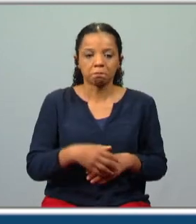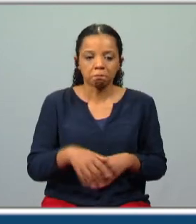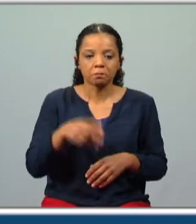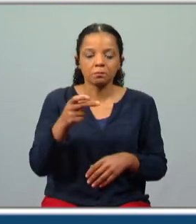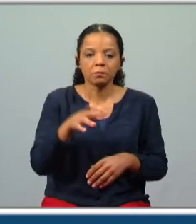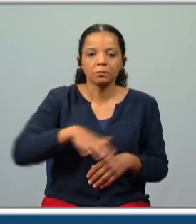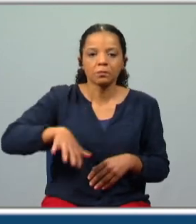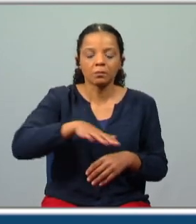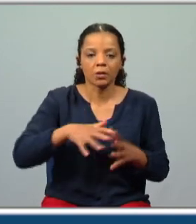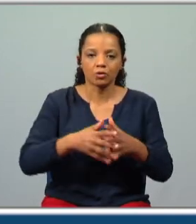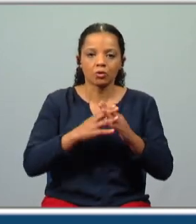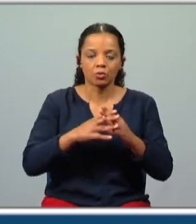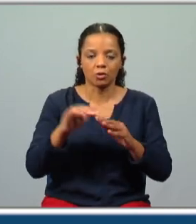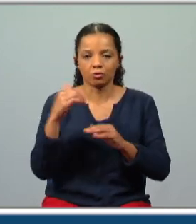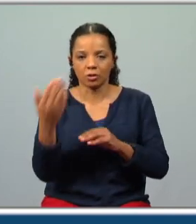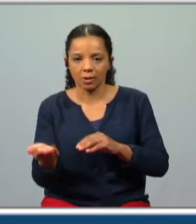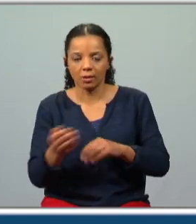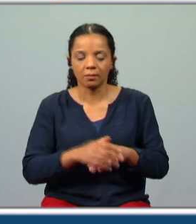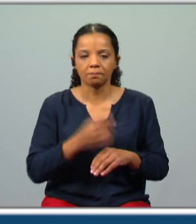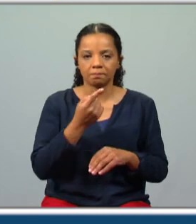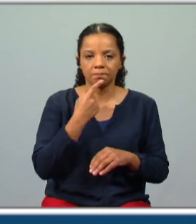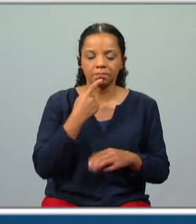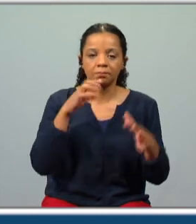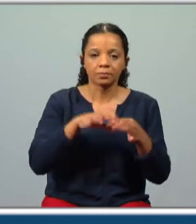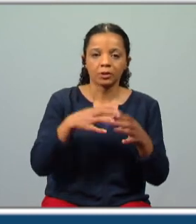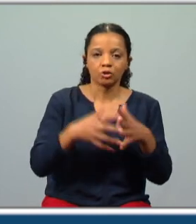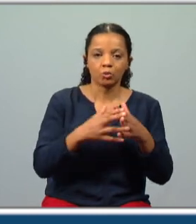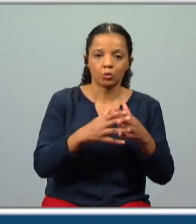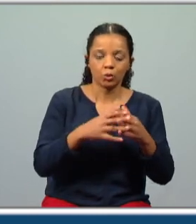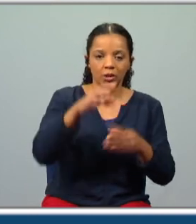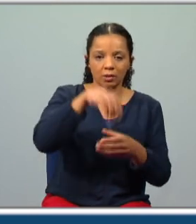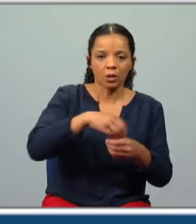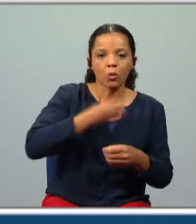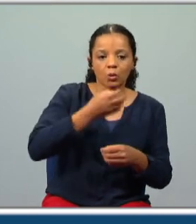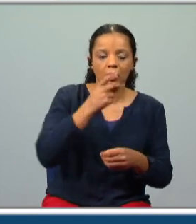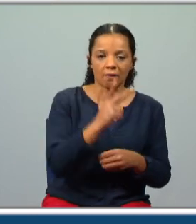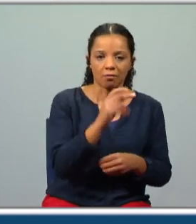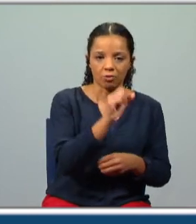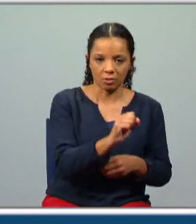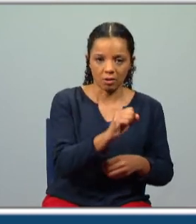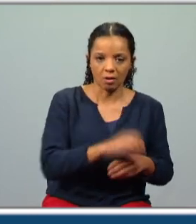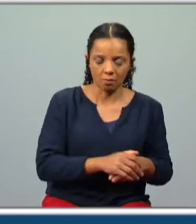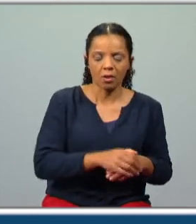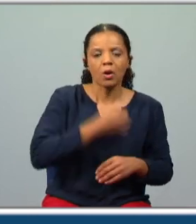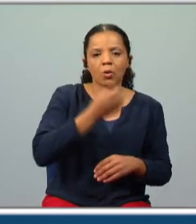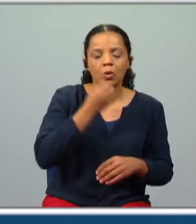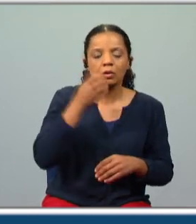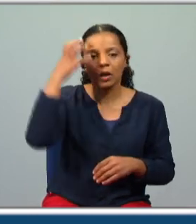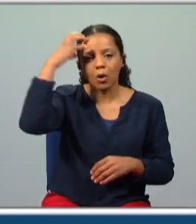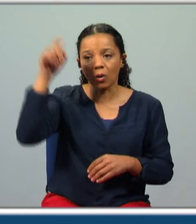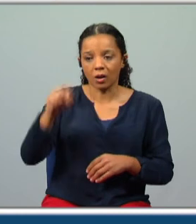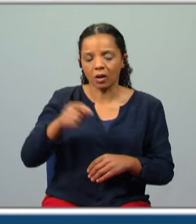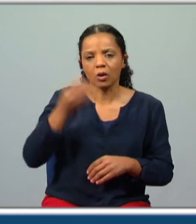se situa ao nível da estrutura externa percebemos que em termos de estrutura interna é a narração de Vasco da Gama que conta ao rei de Melinda